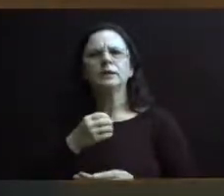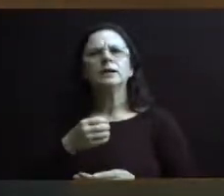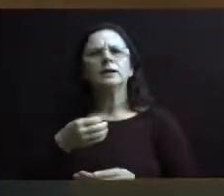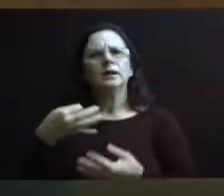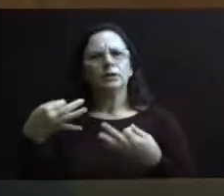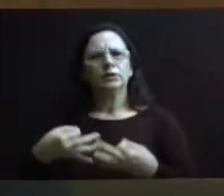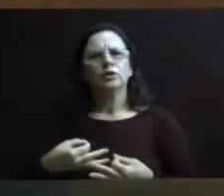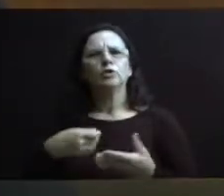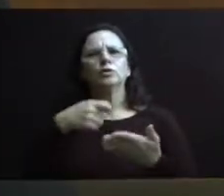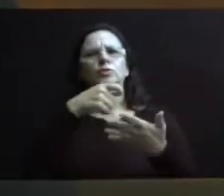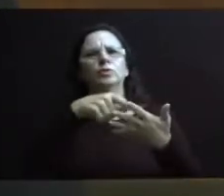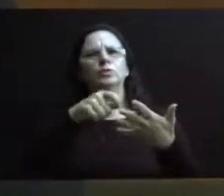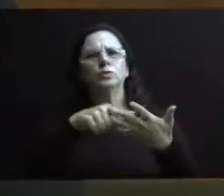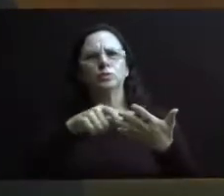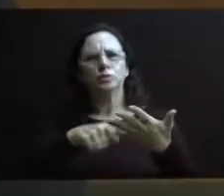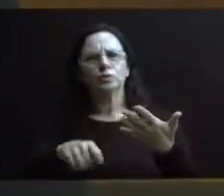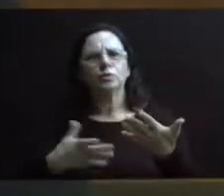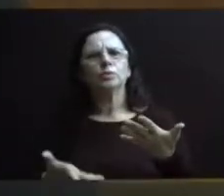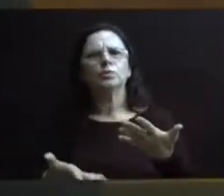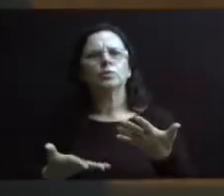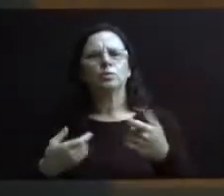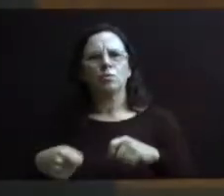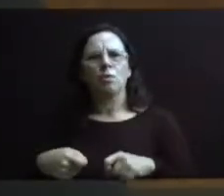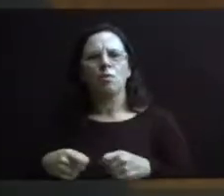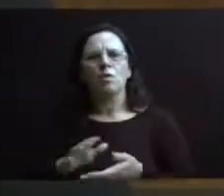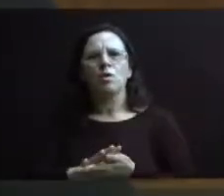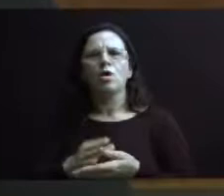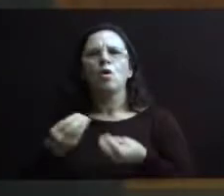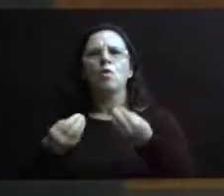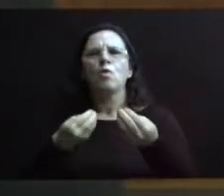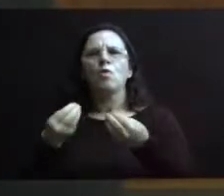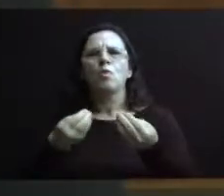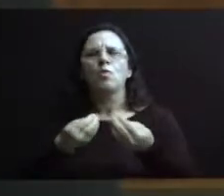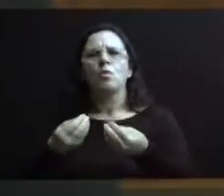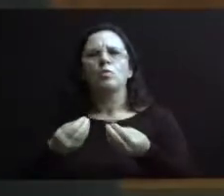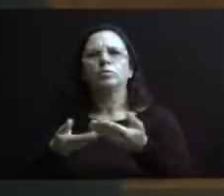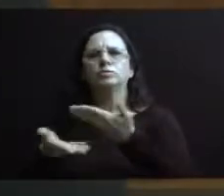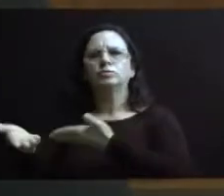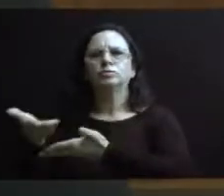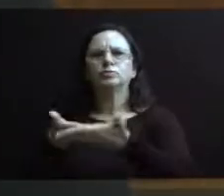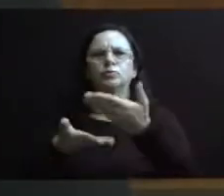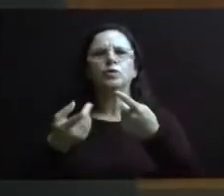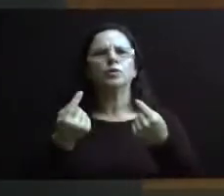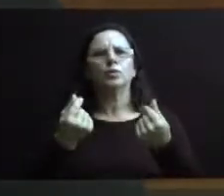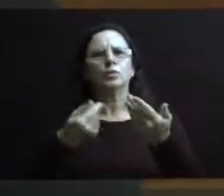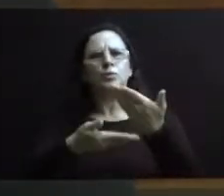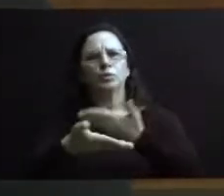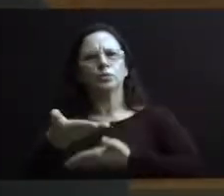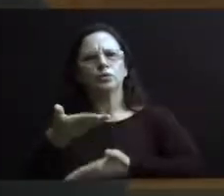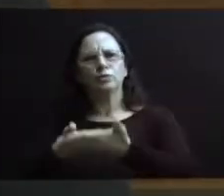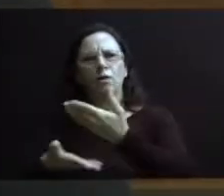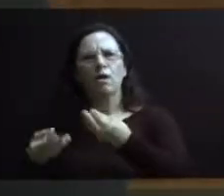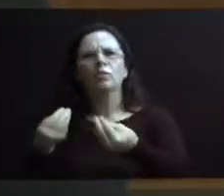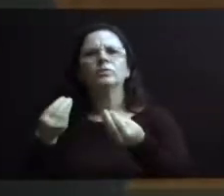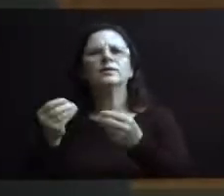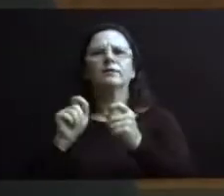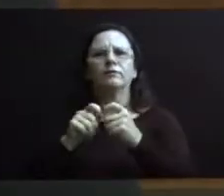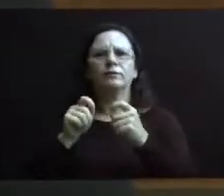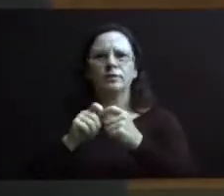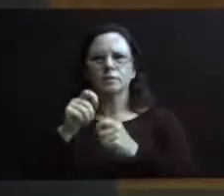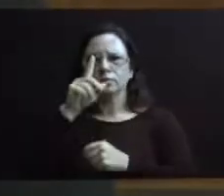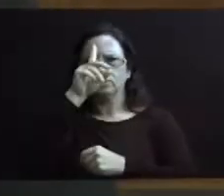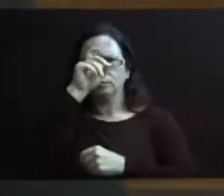secretaria de saúde, onde ela investiu seus recursos, de que forma ela investiu seus recursos e, consequentemente, nós temos as